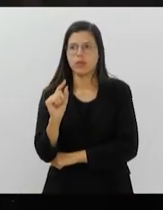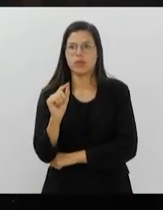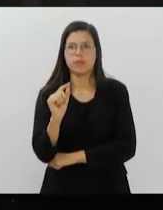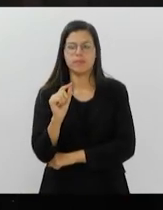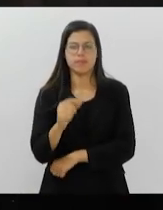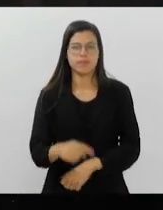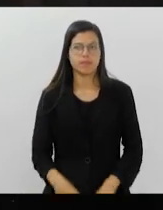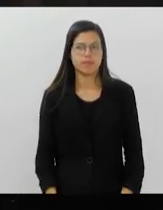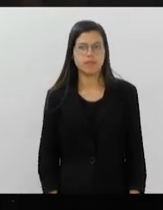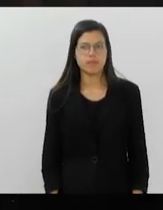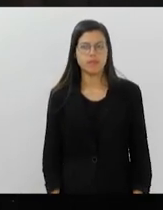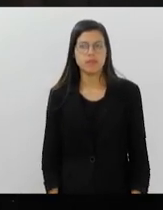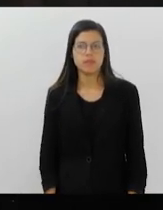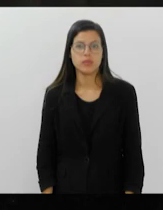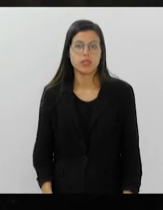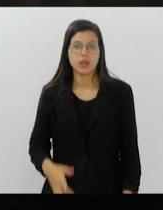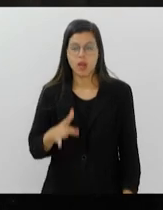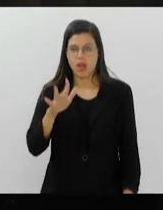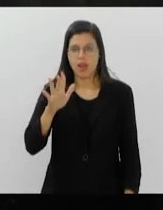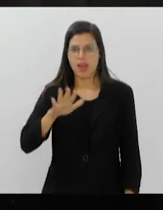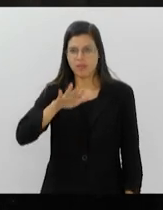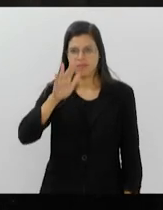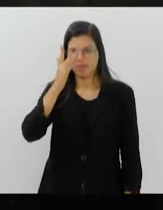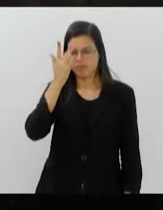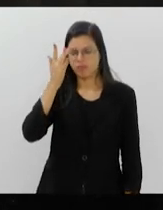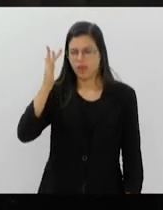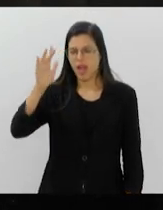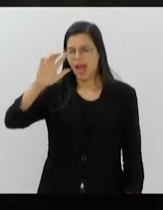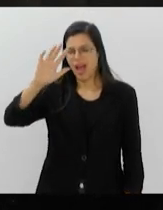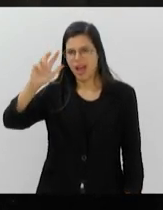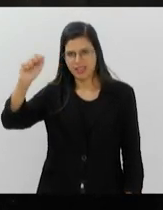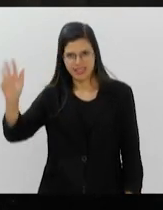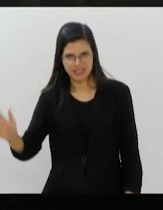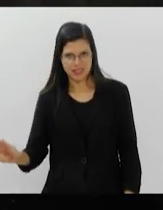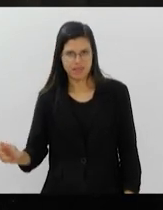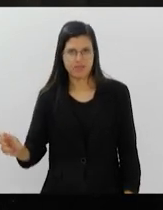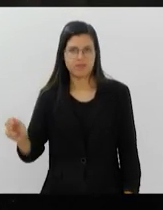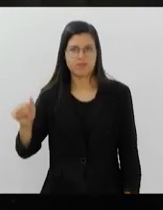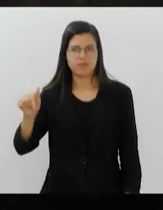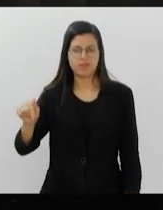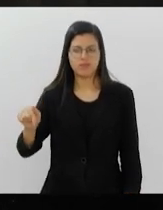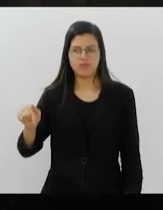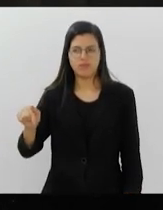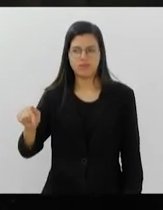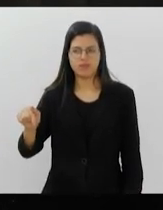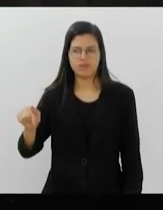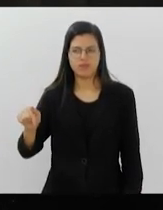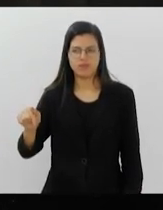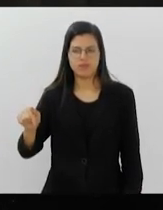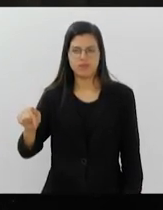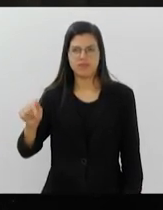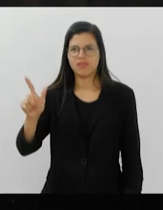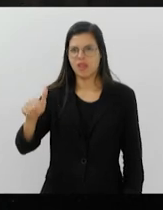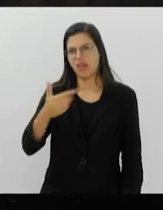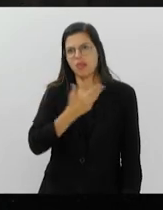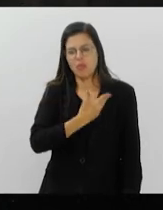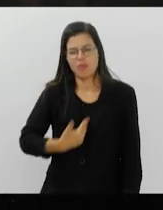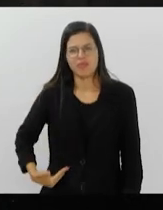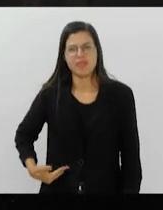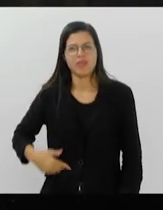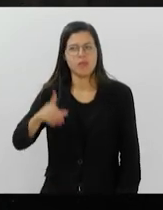é o Oriente Médio, onde é o governo americano,